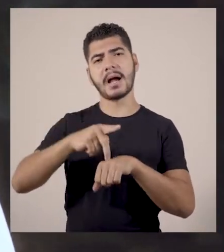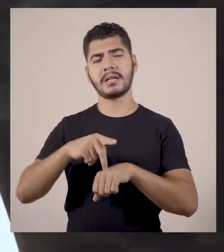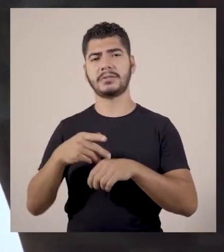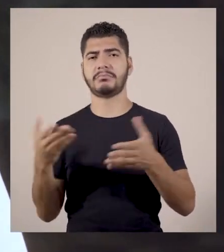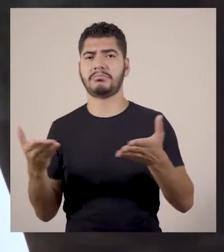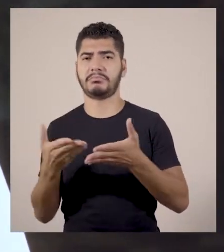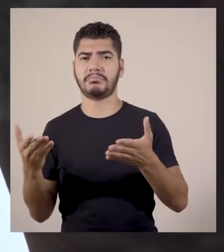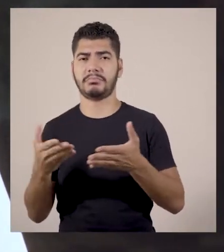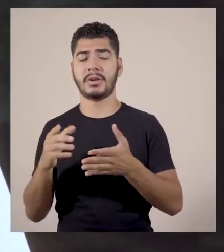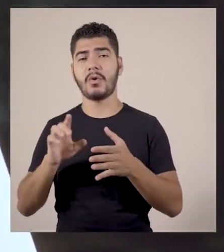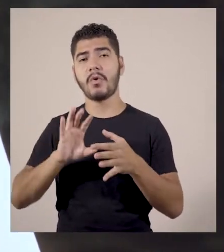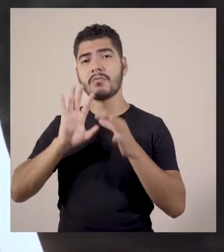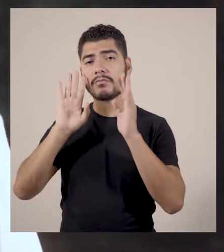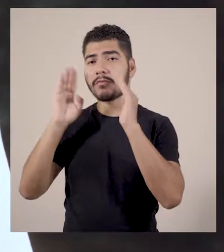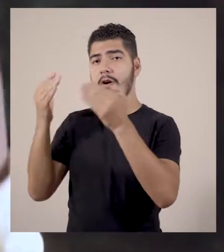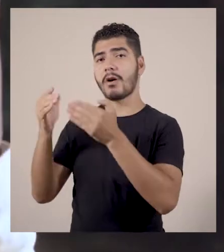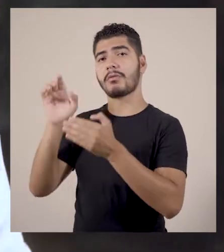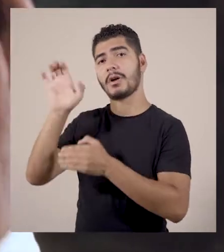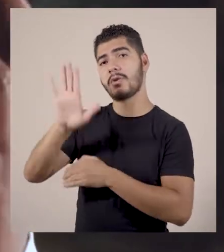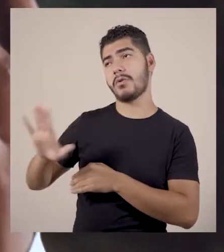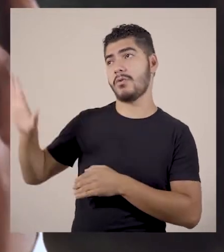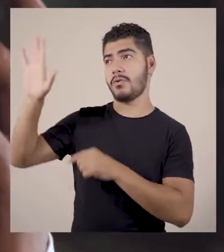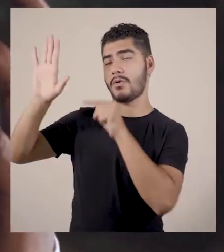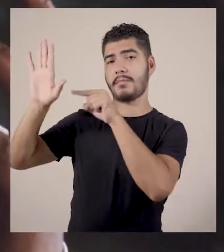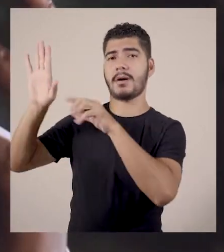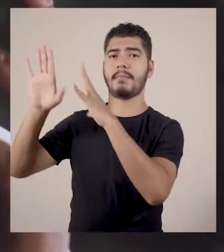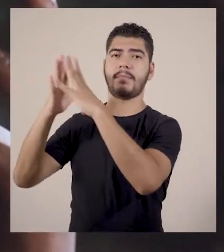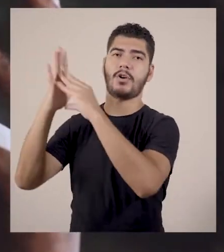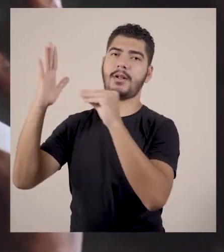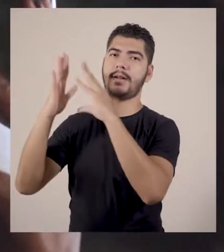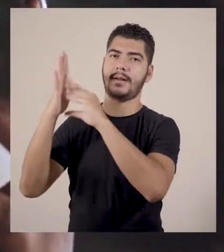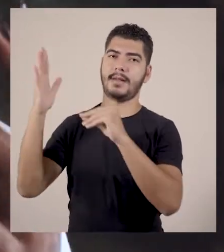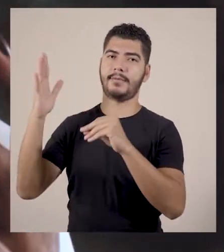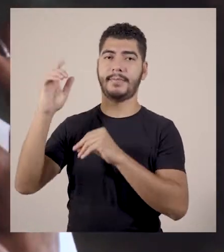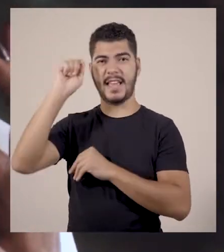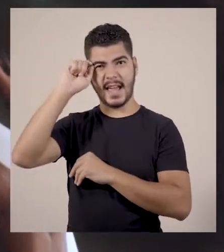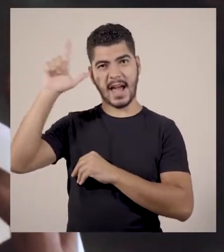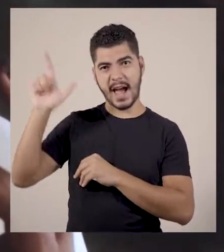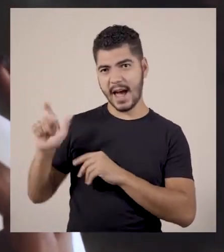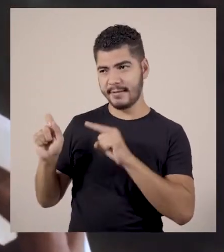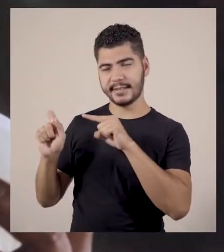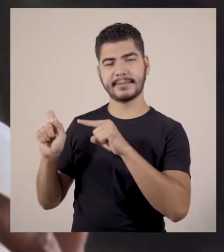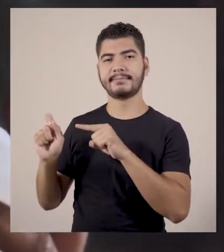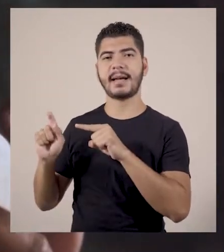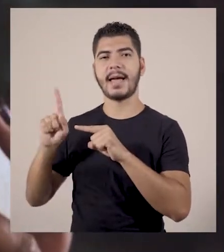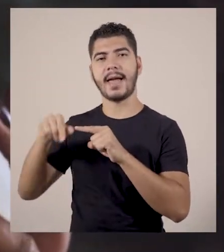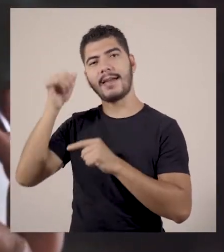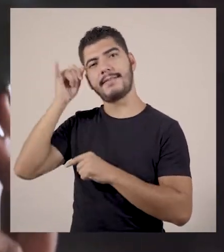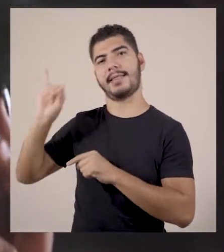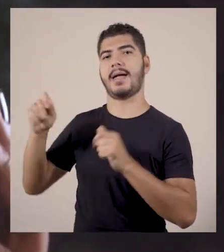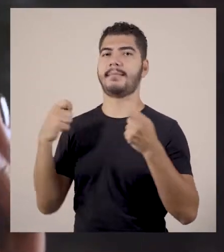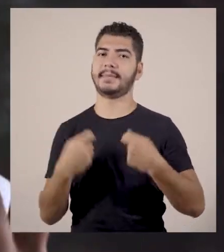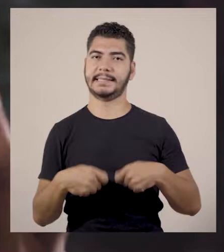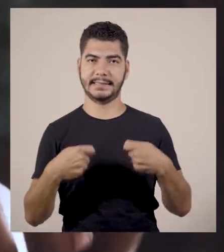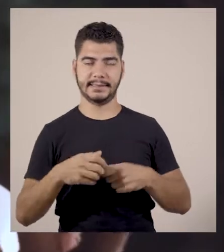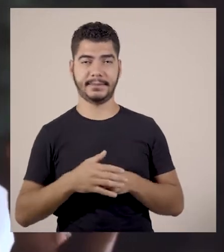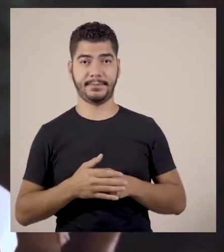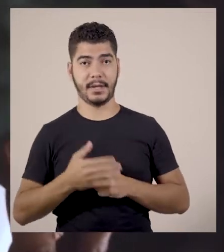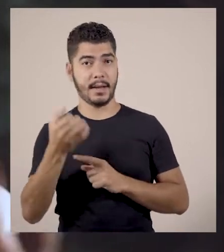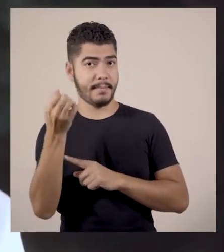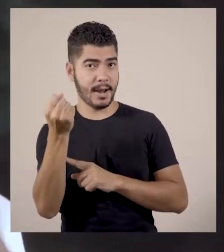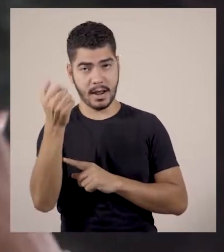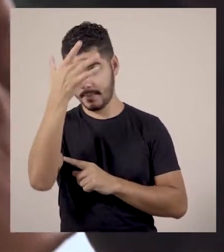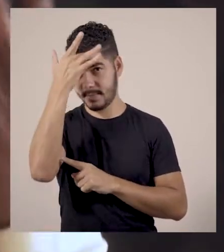idealização eurocêntrica. Elegeu a Europa como modelo e a África como tudo aquilo que deve ser evitado. O